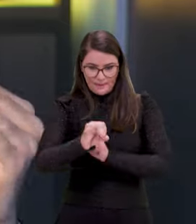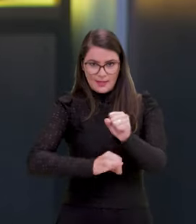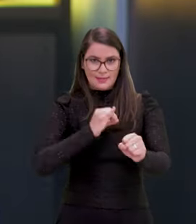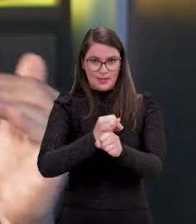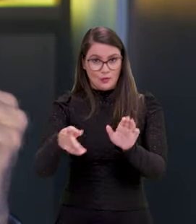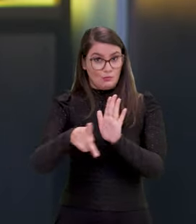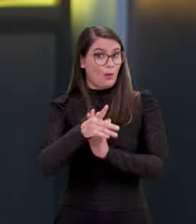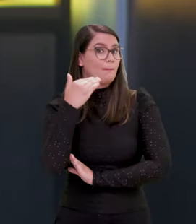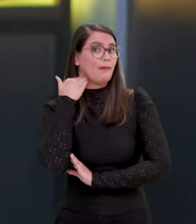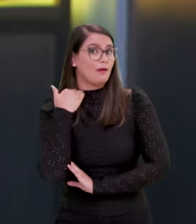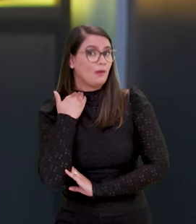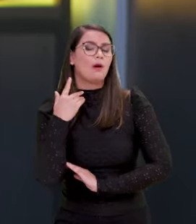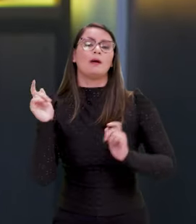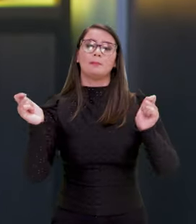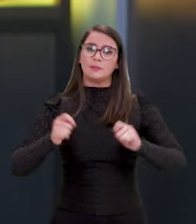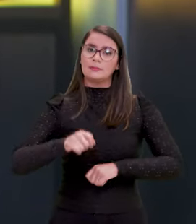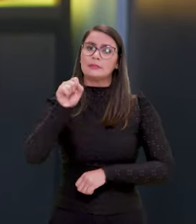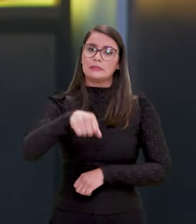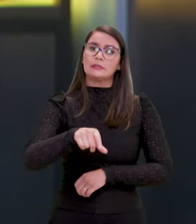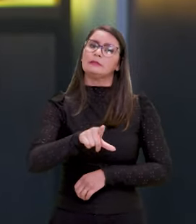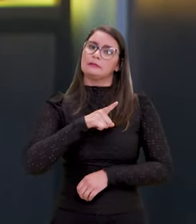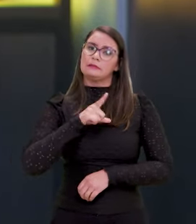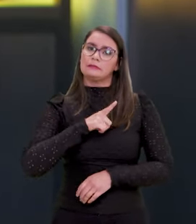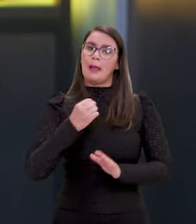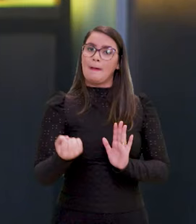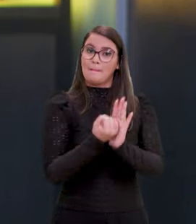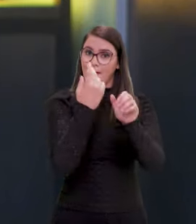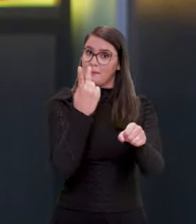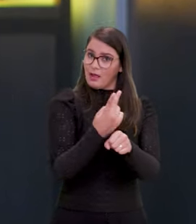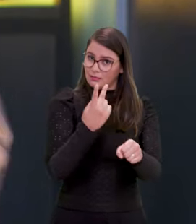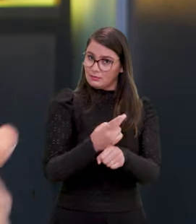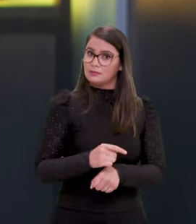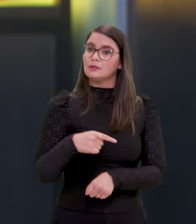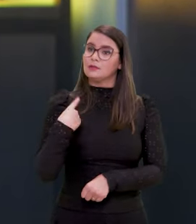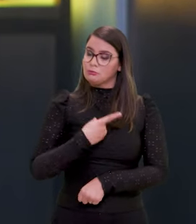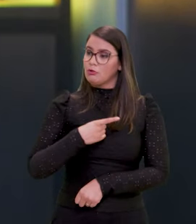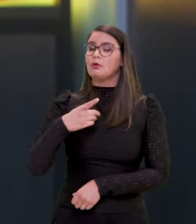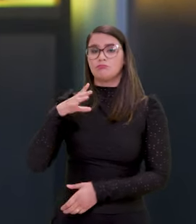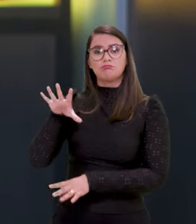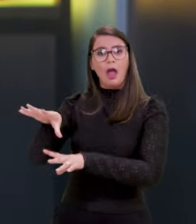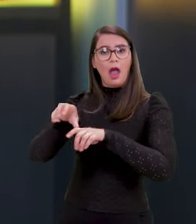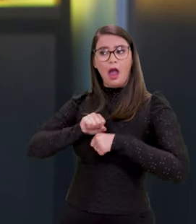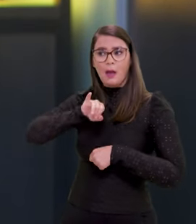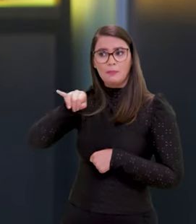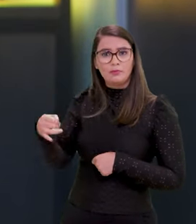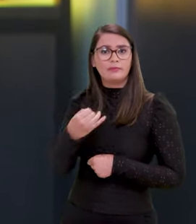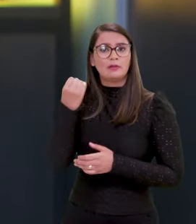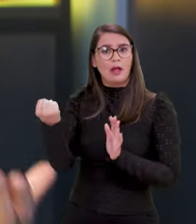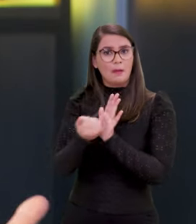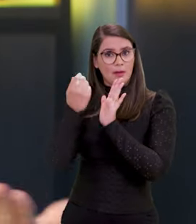internet banks, dos seus acessos, a possibilidade de obter o selo prata. Nós reconhecemos o padrão de